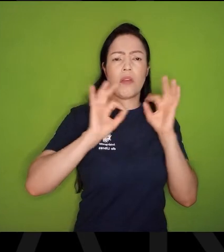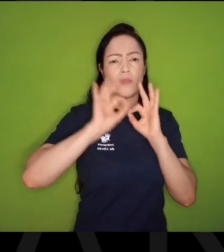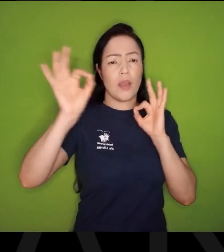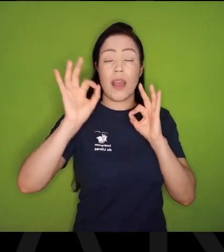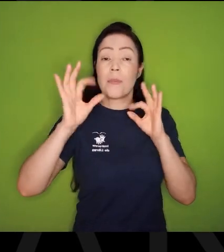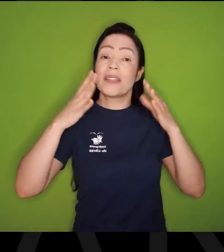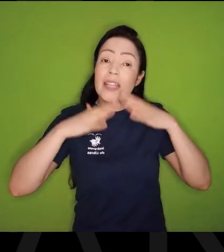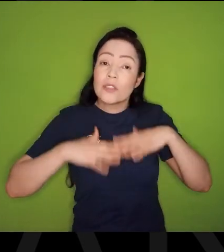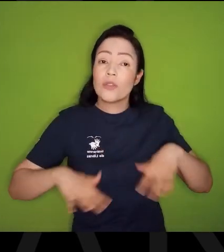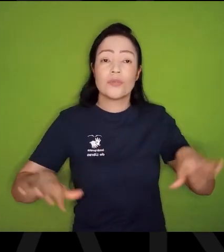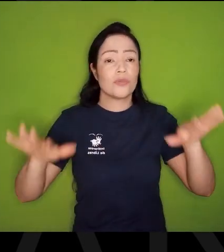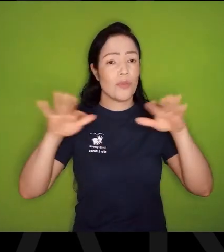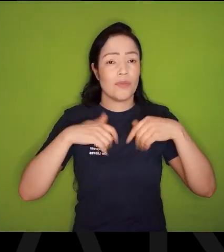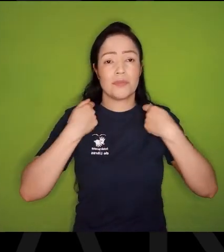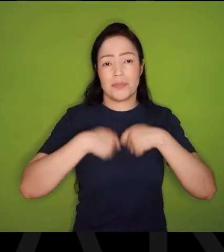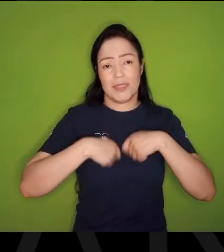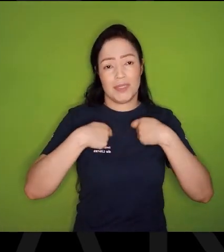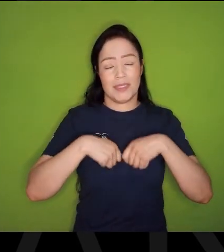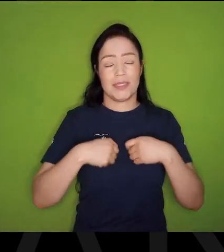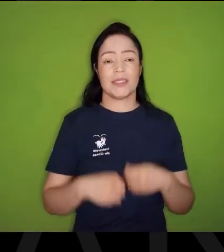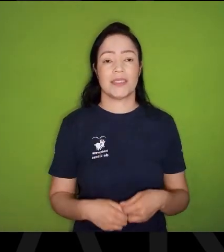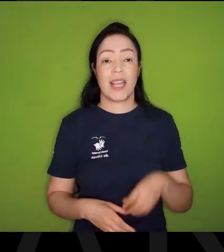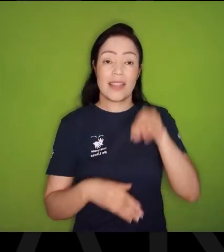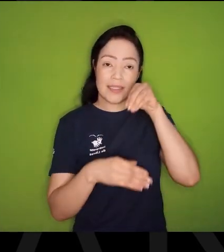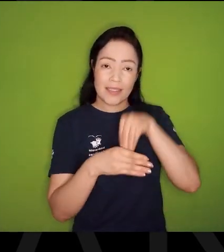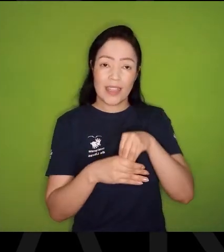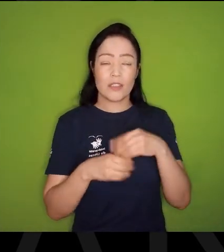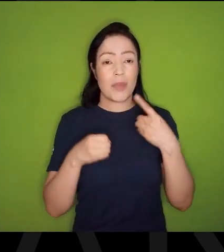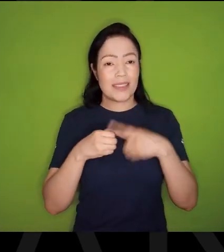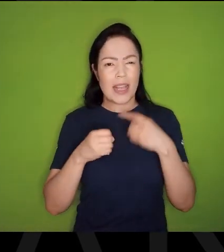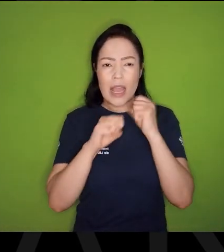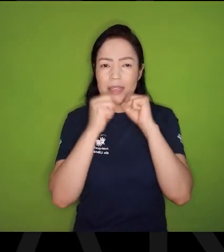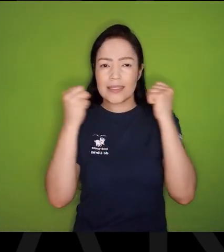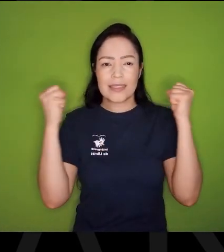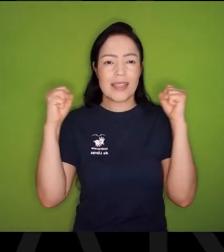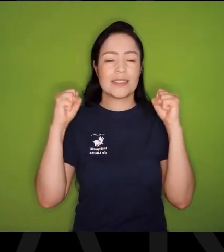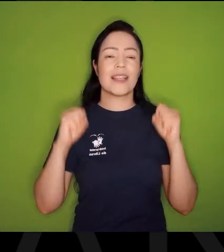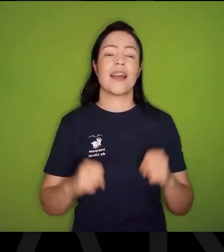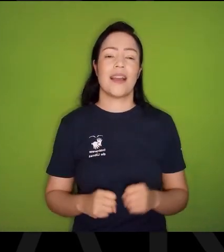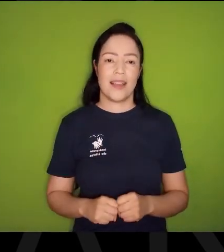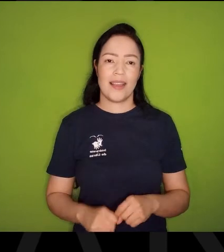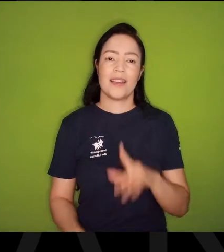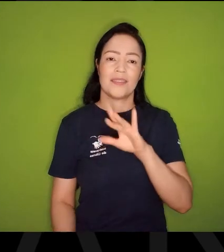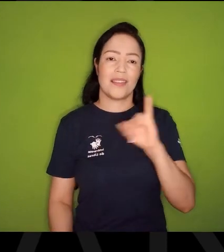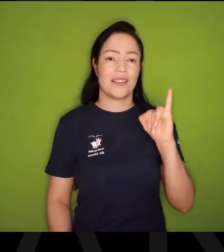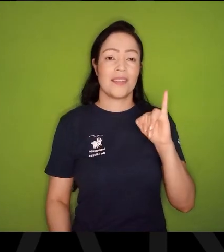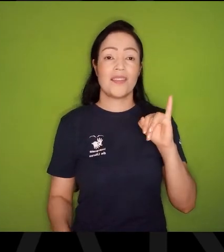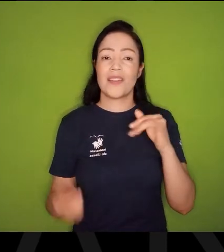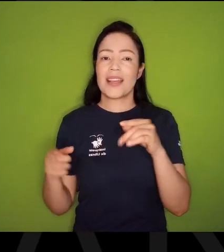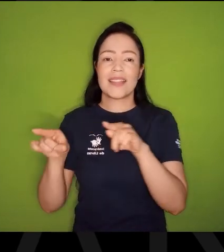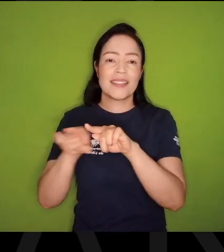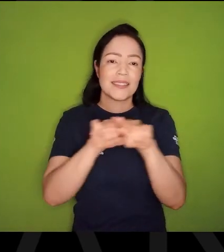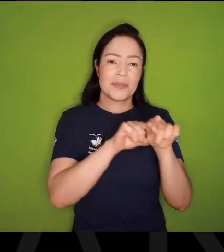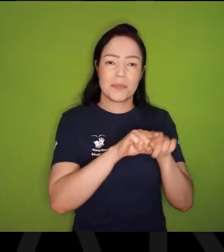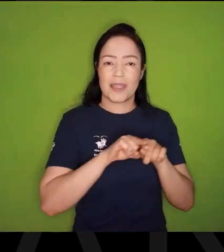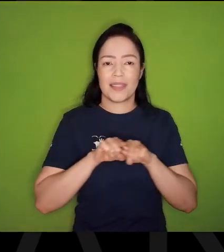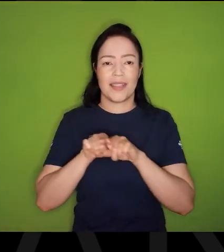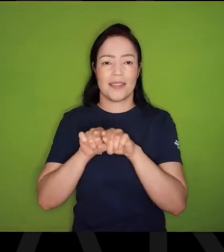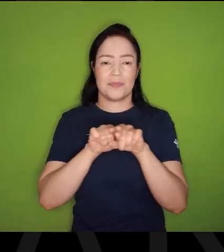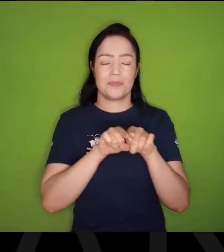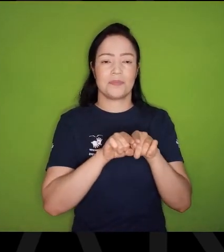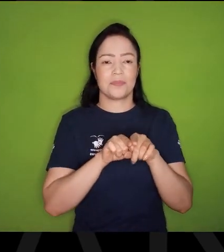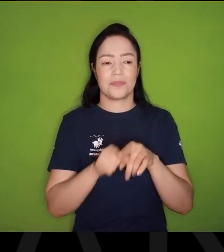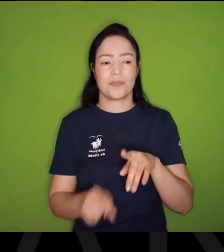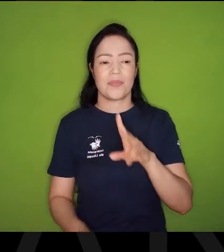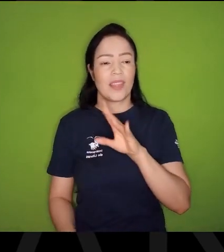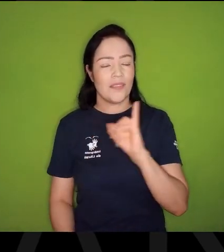todos periféricos, Dentro de uma cidade tão grande, A gente vai se irmanar mais, gente